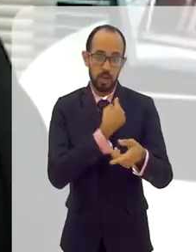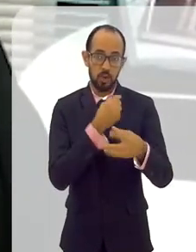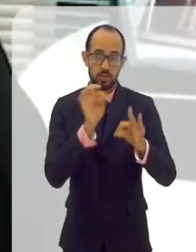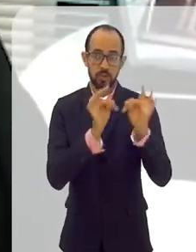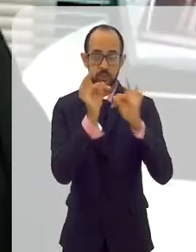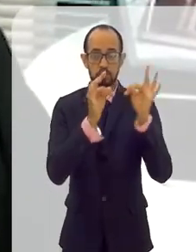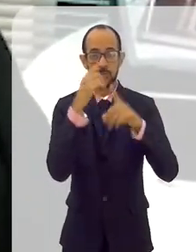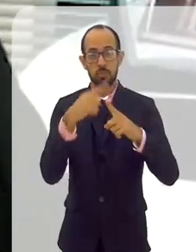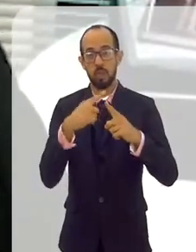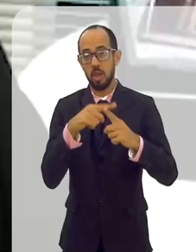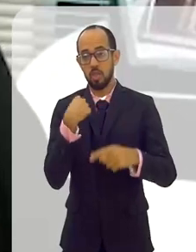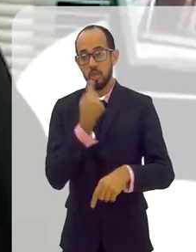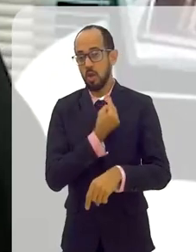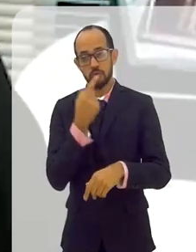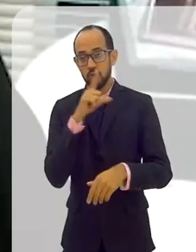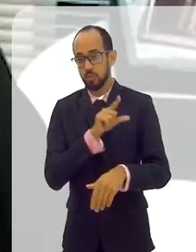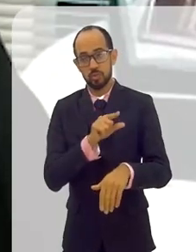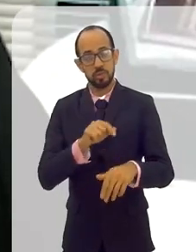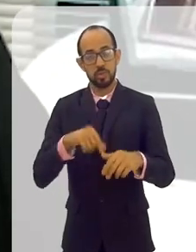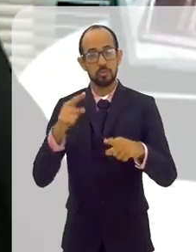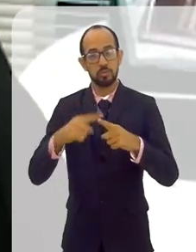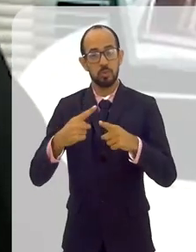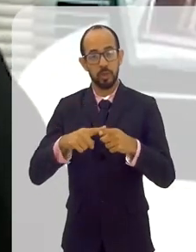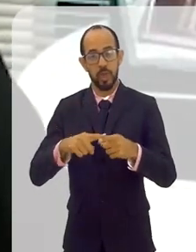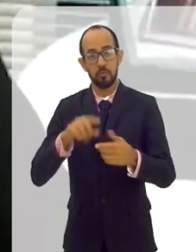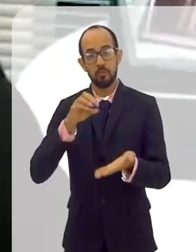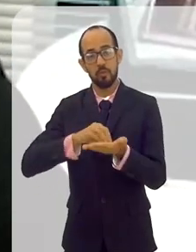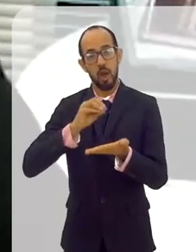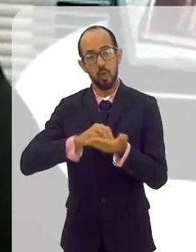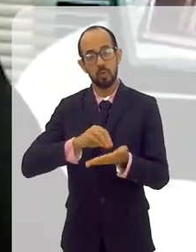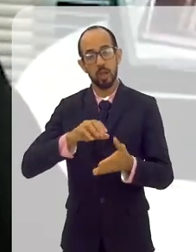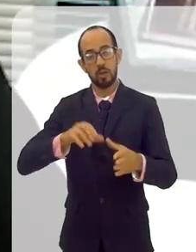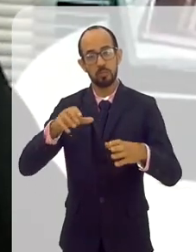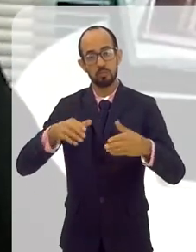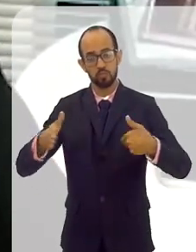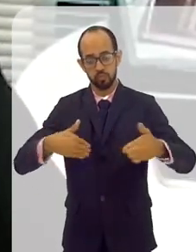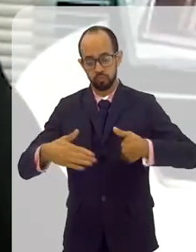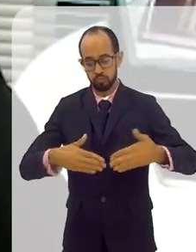tecnologia, porque a gente não consegue implantar, porque não há um setor industrial